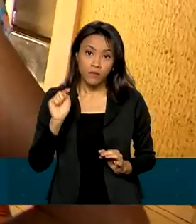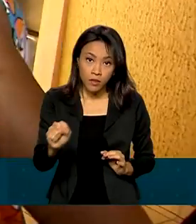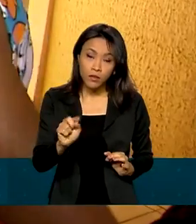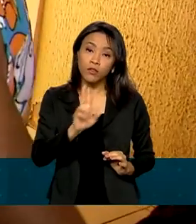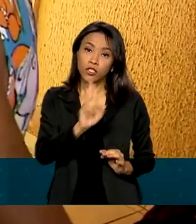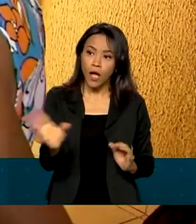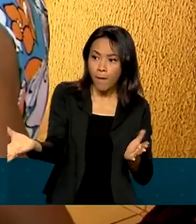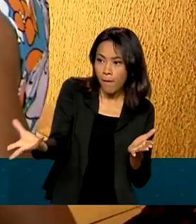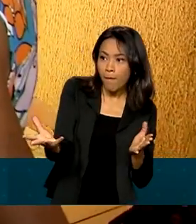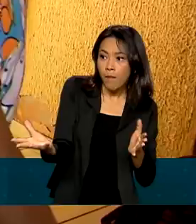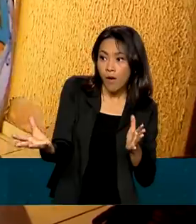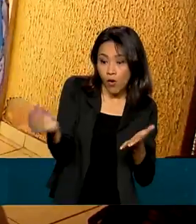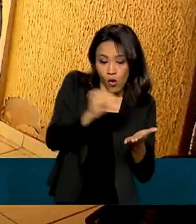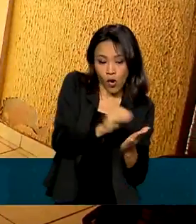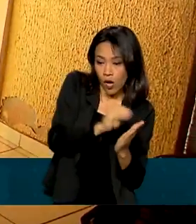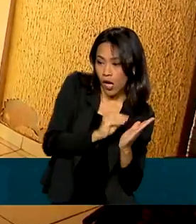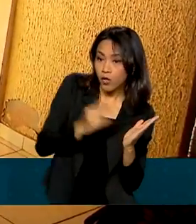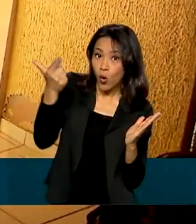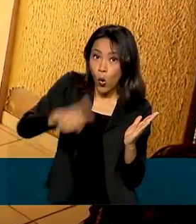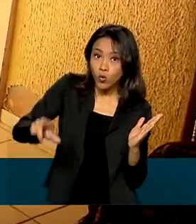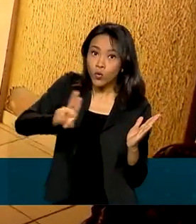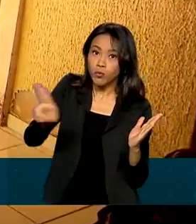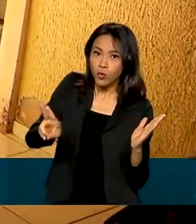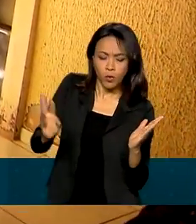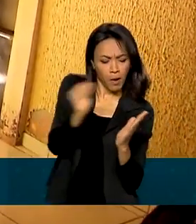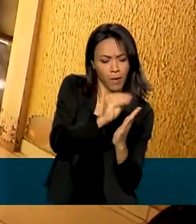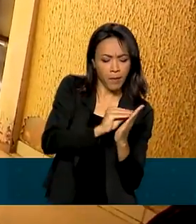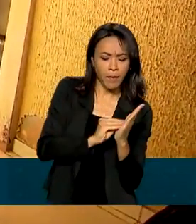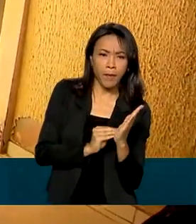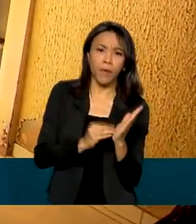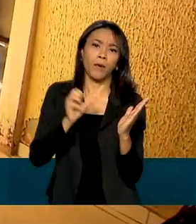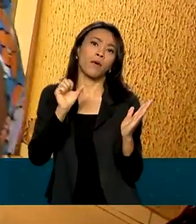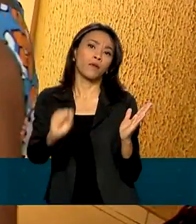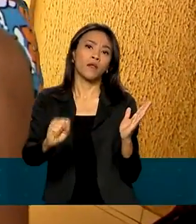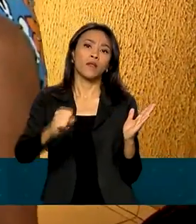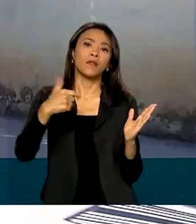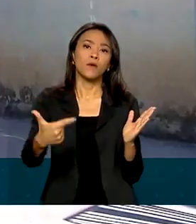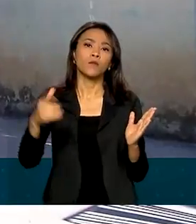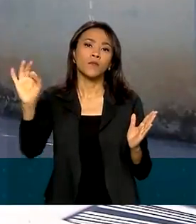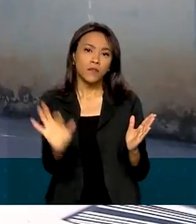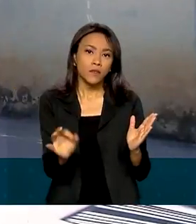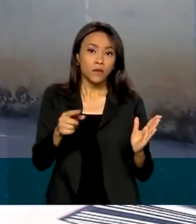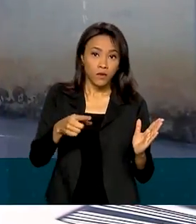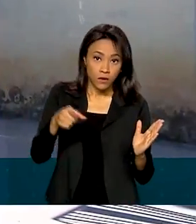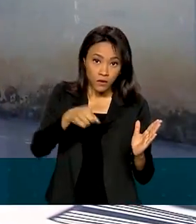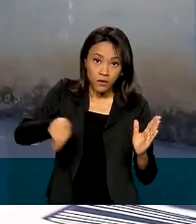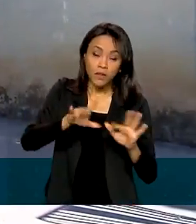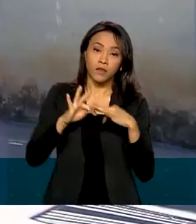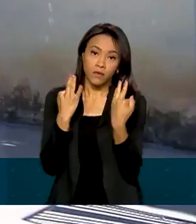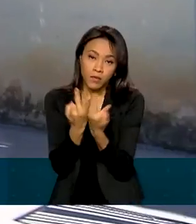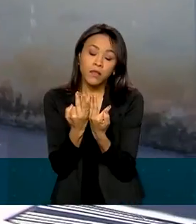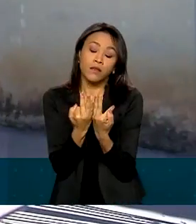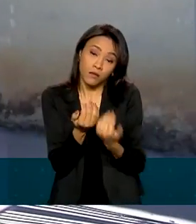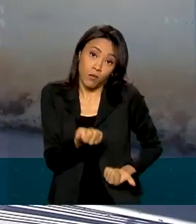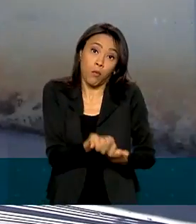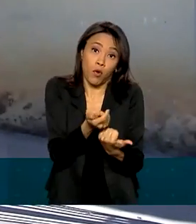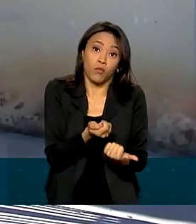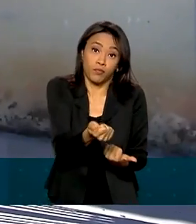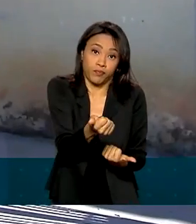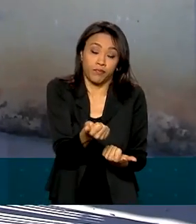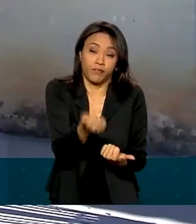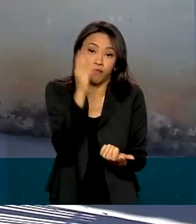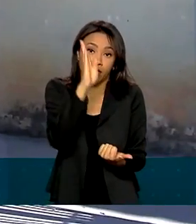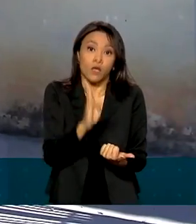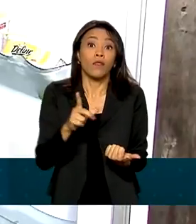desde novembro do ano passado. 82% das famílias beneficiadas pelo Auxílio Brasil têm uma mulher